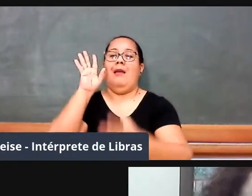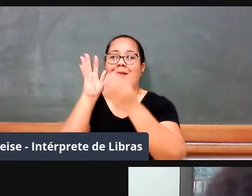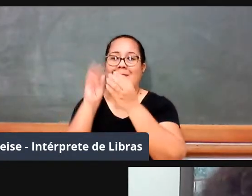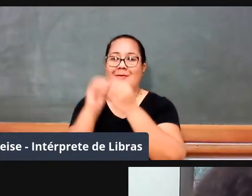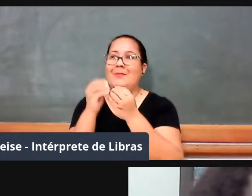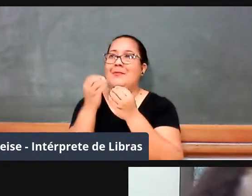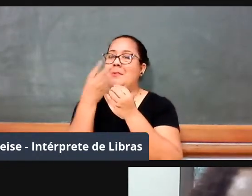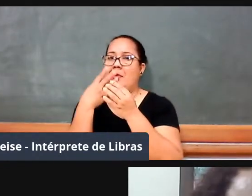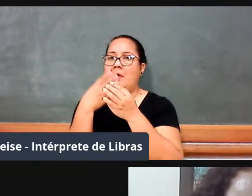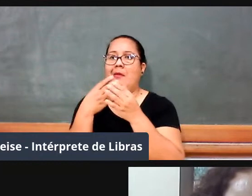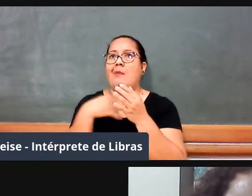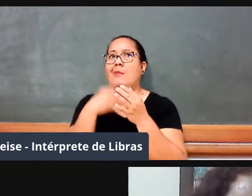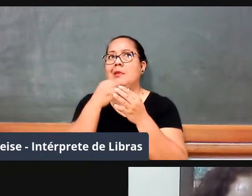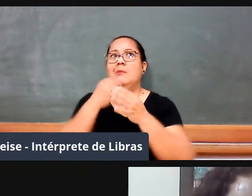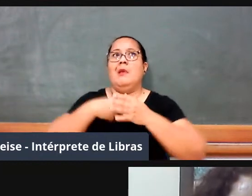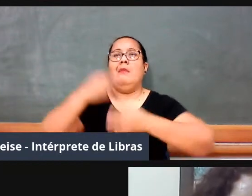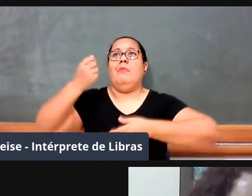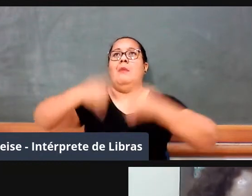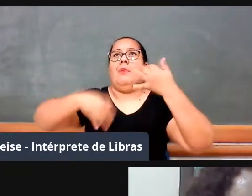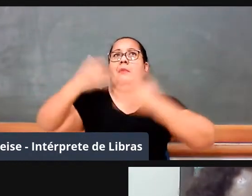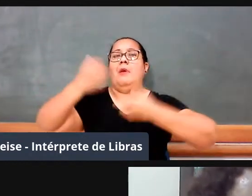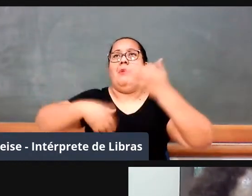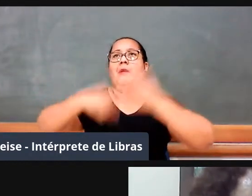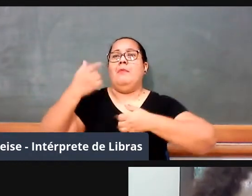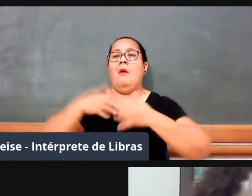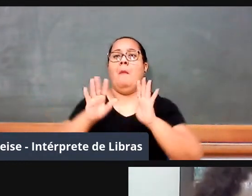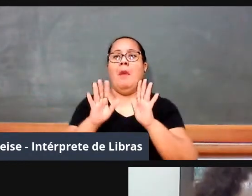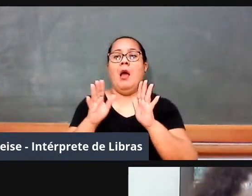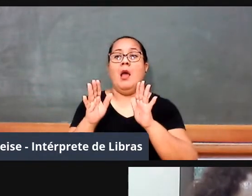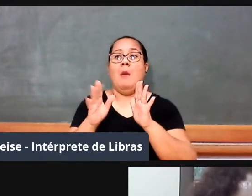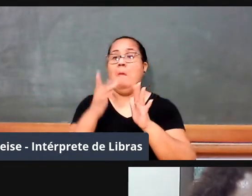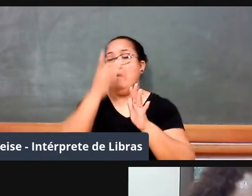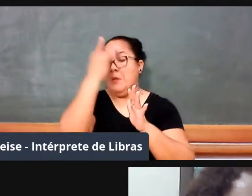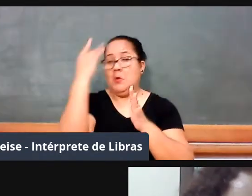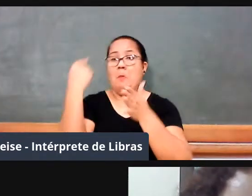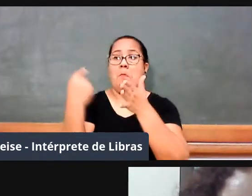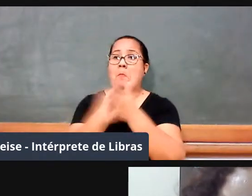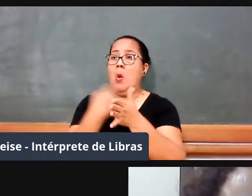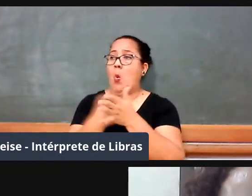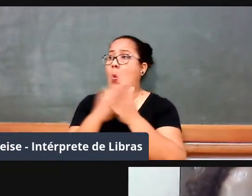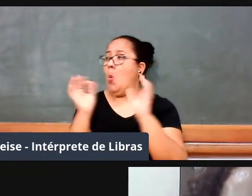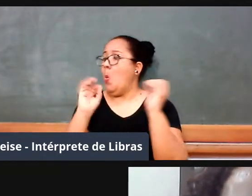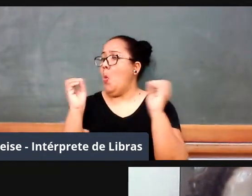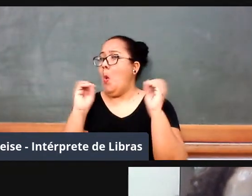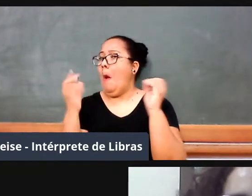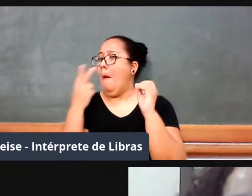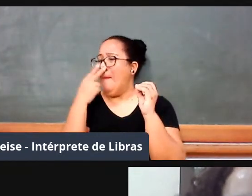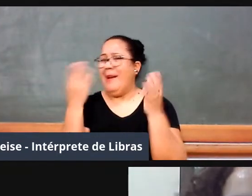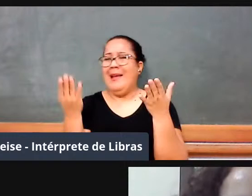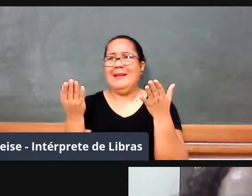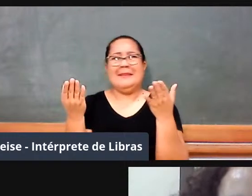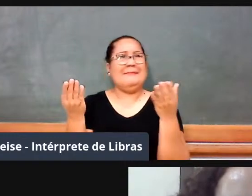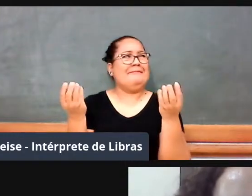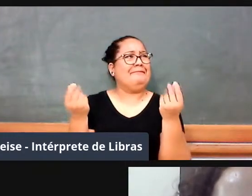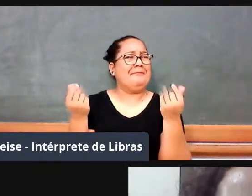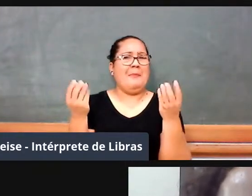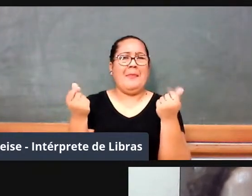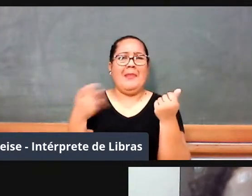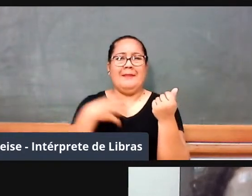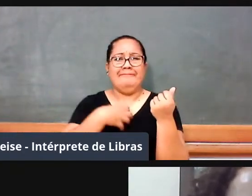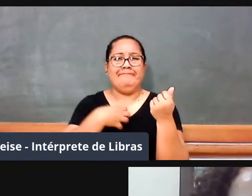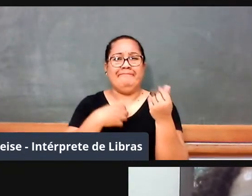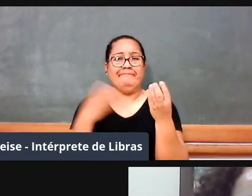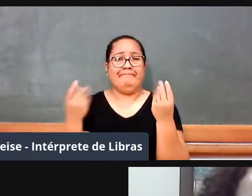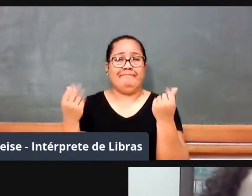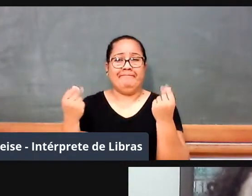pensar nessa experiência, se alguém que vem discutir, comentar e ninguém faz pergunta e tal, deve ser uma coisa muito frustrante, né,